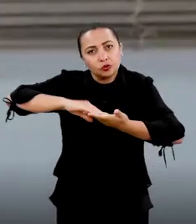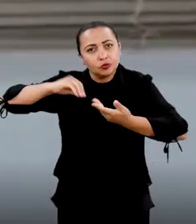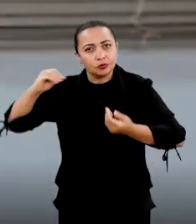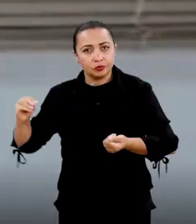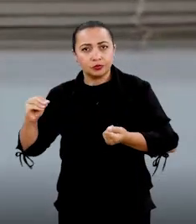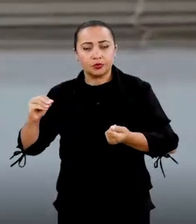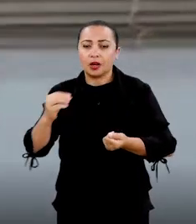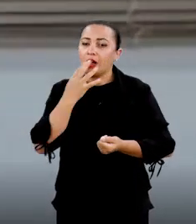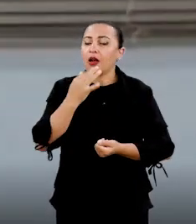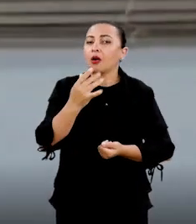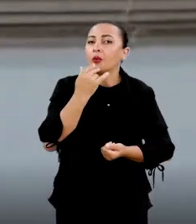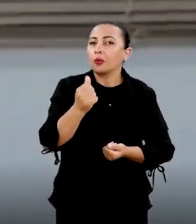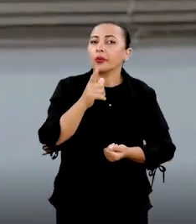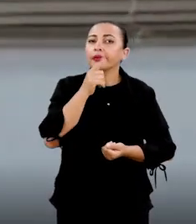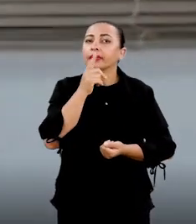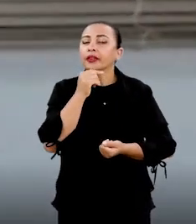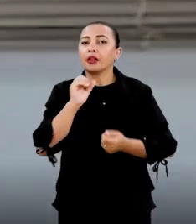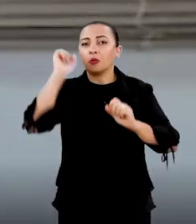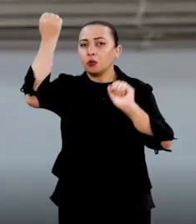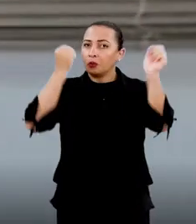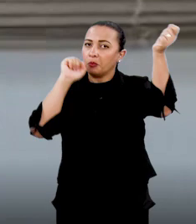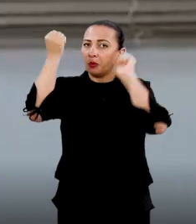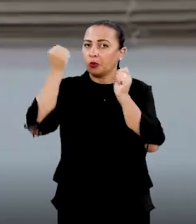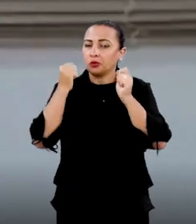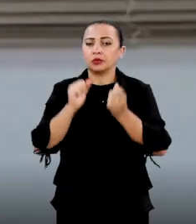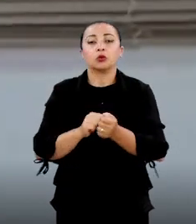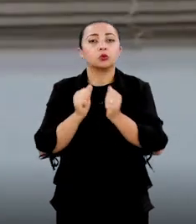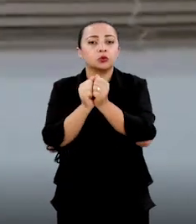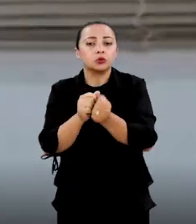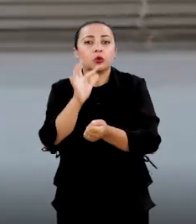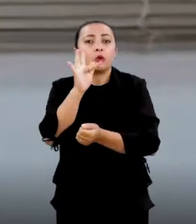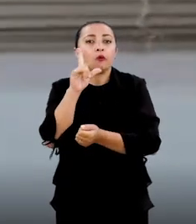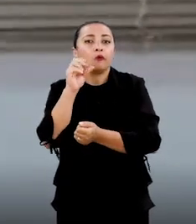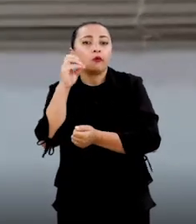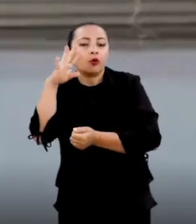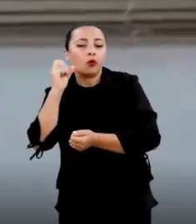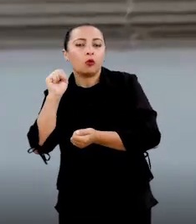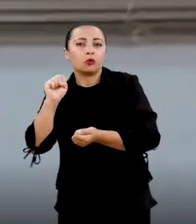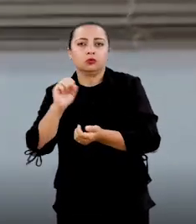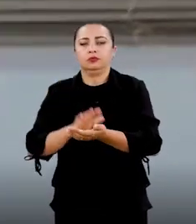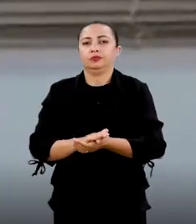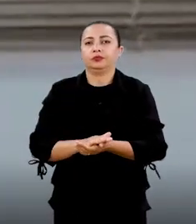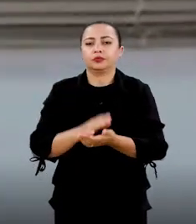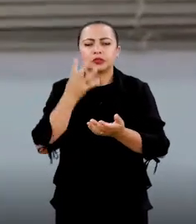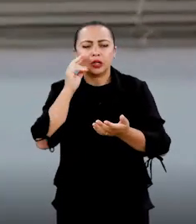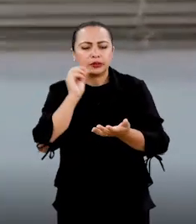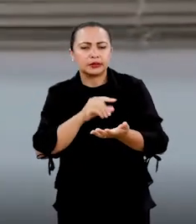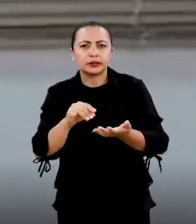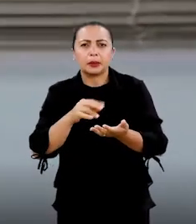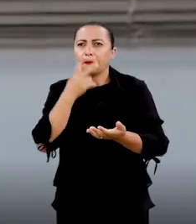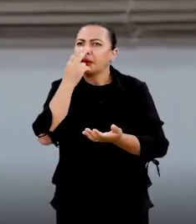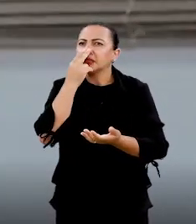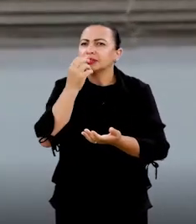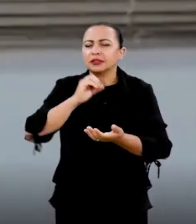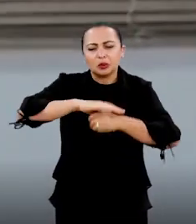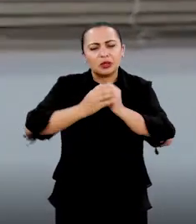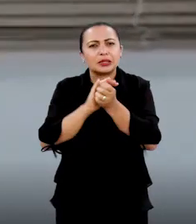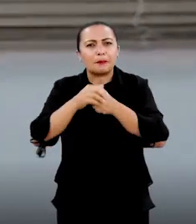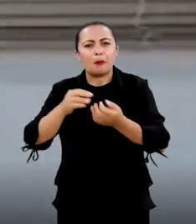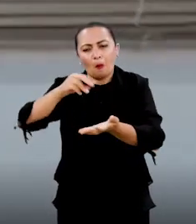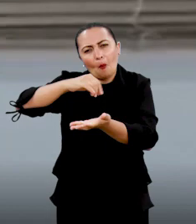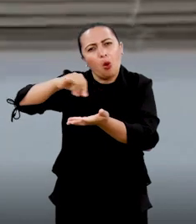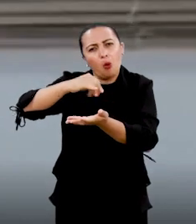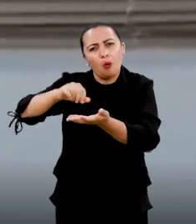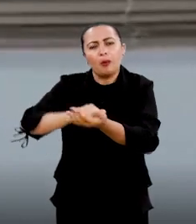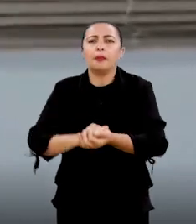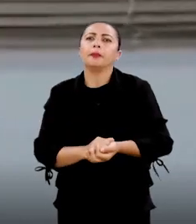do corante, por meio de flocos, né? Flocos, digamos assim, da dimensão de um sabão em